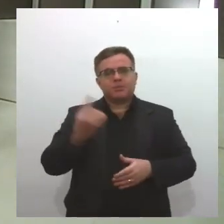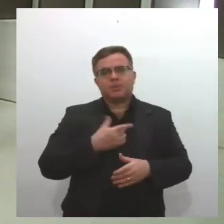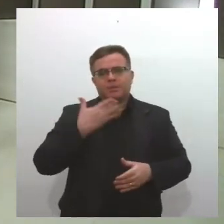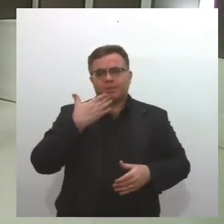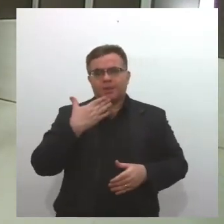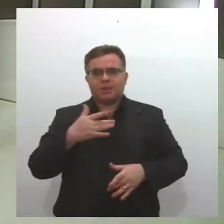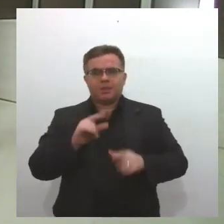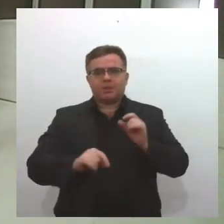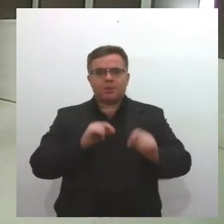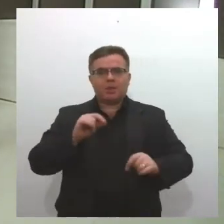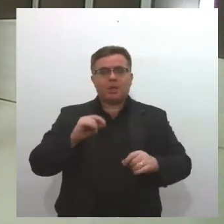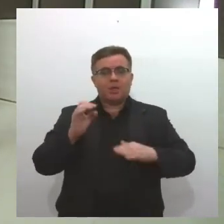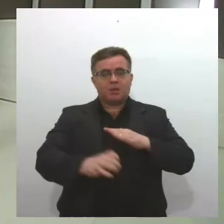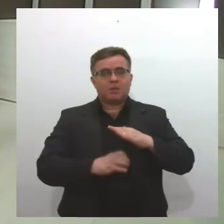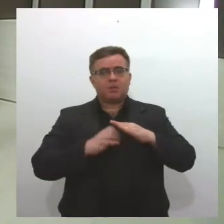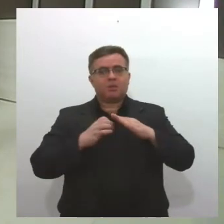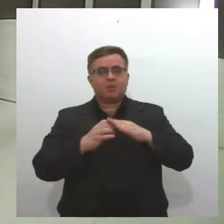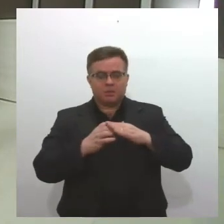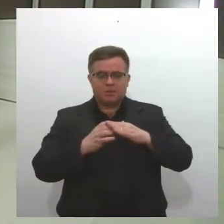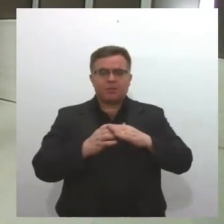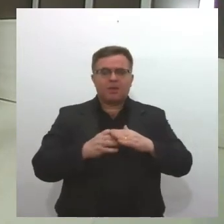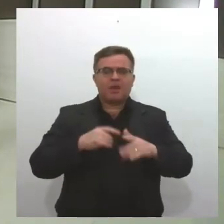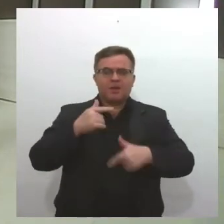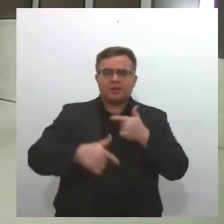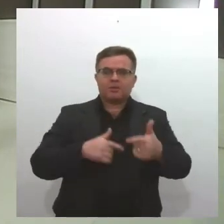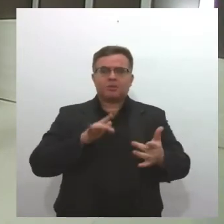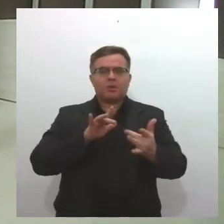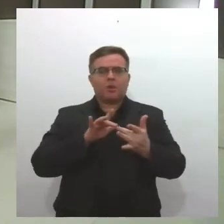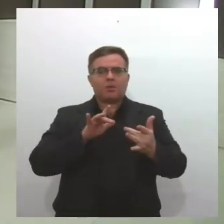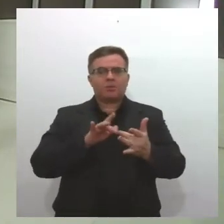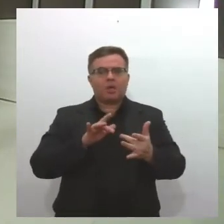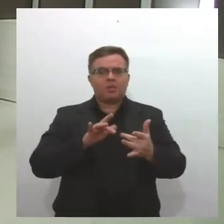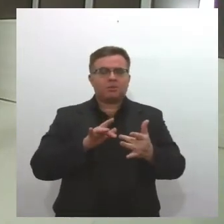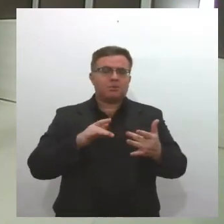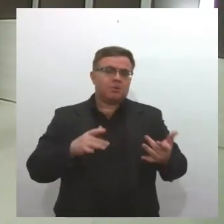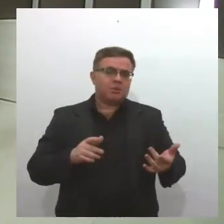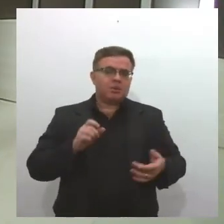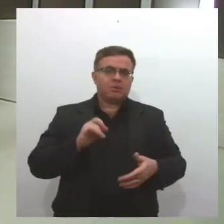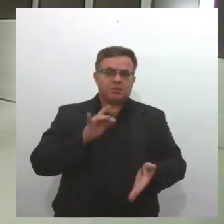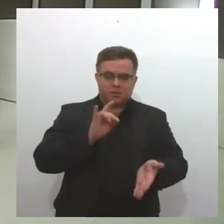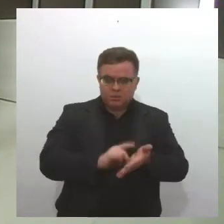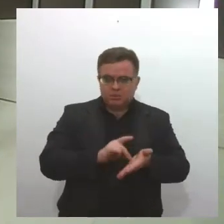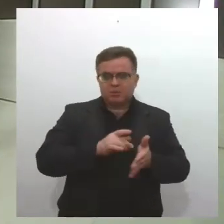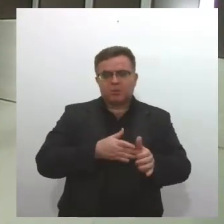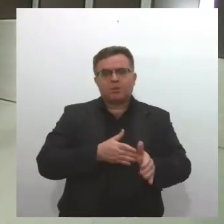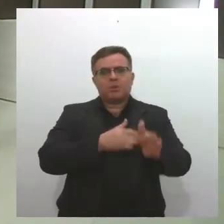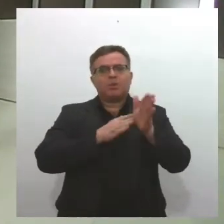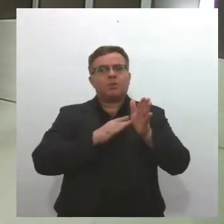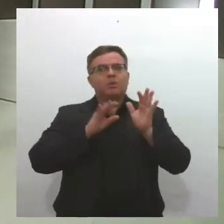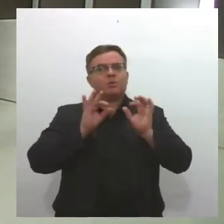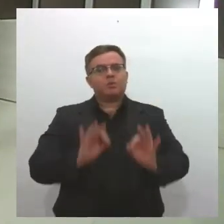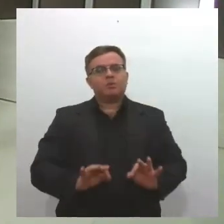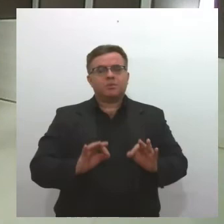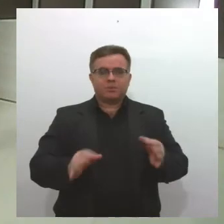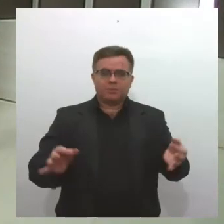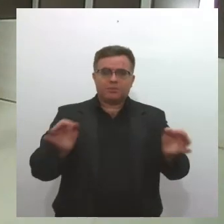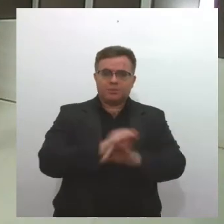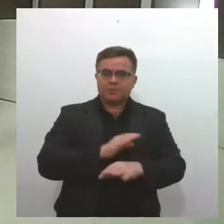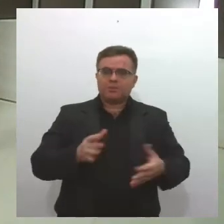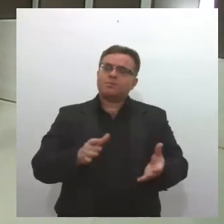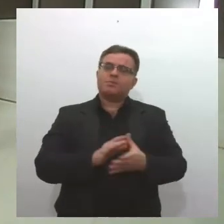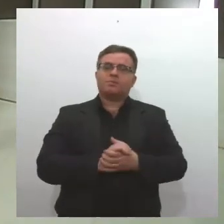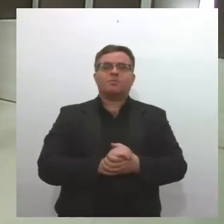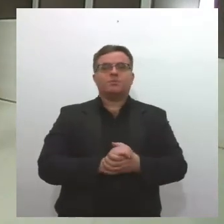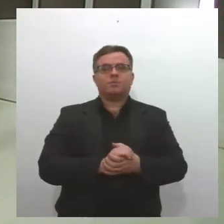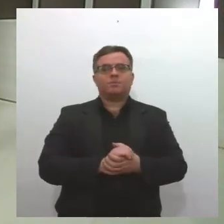empresas é que elas façam contato com a gente, caso elas recebam qualquer ligação suspeita com essa temática.